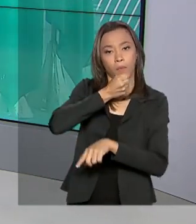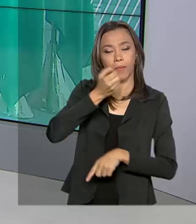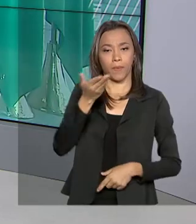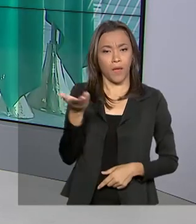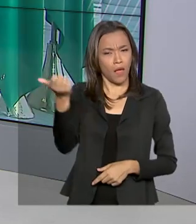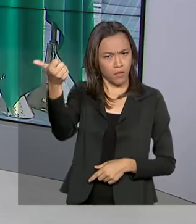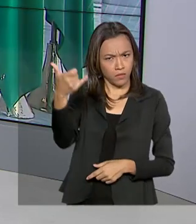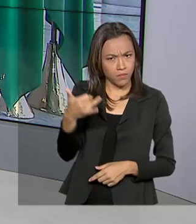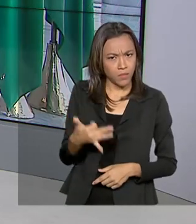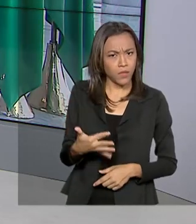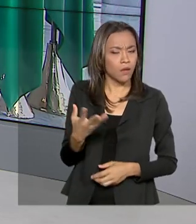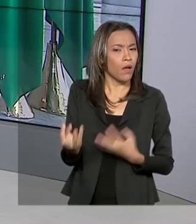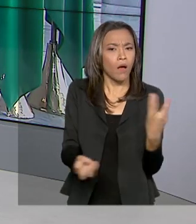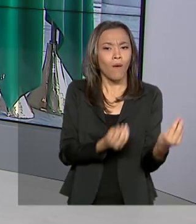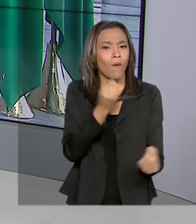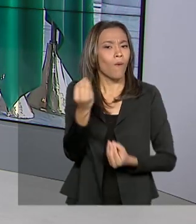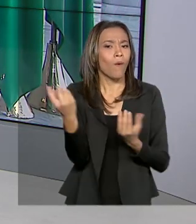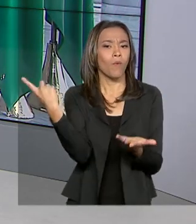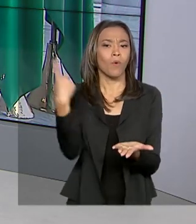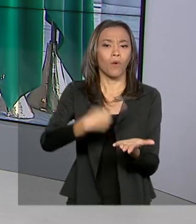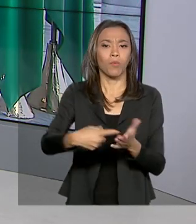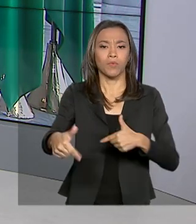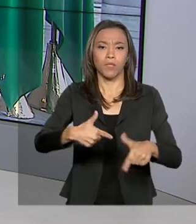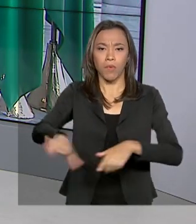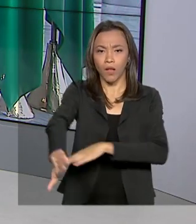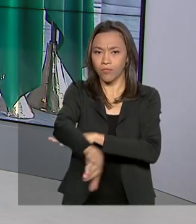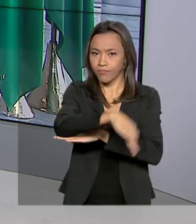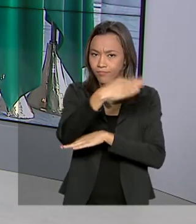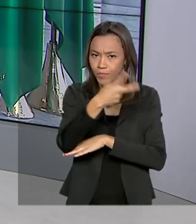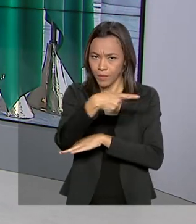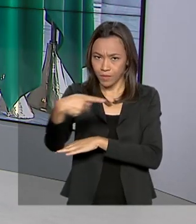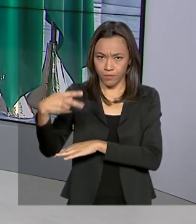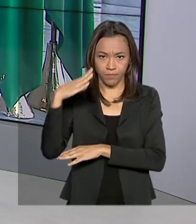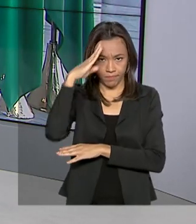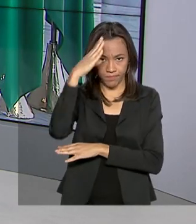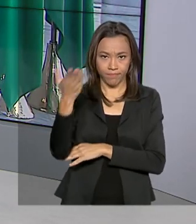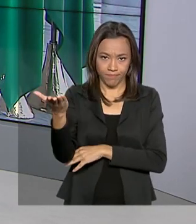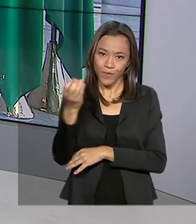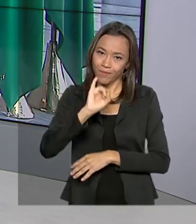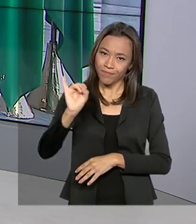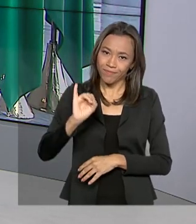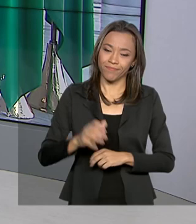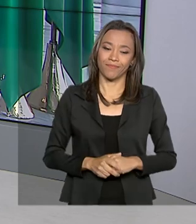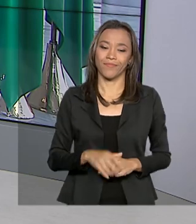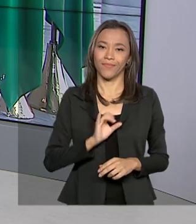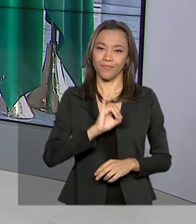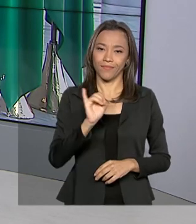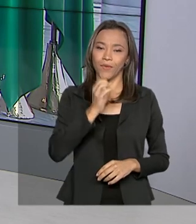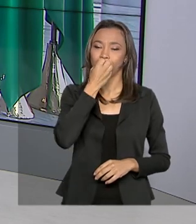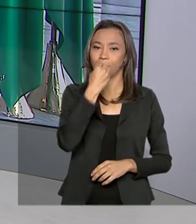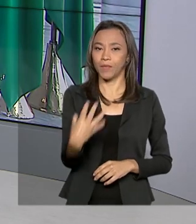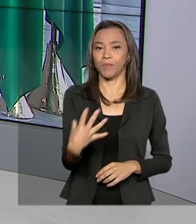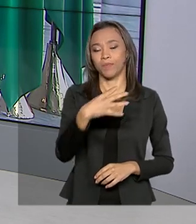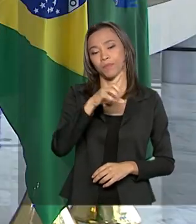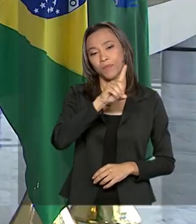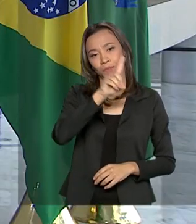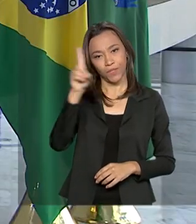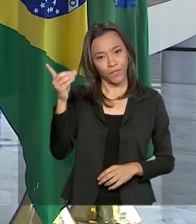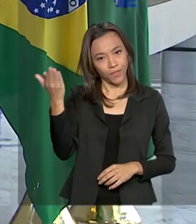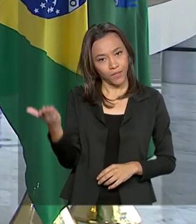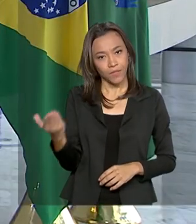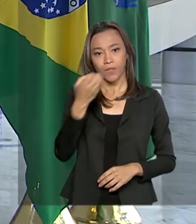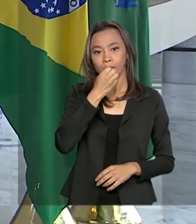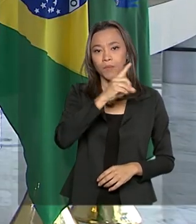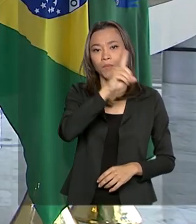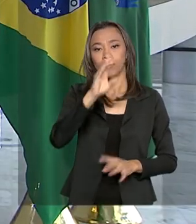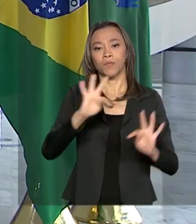Ela conta para a gente como está a agenda do presidente hoje. Oi, Dani. Oi, Roberto. Bom dia para você, bom dia a todos. Olha,